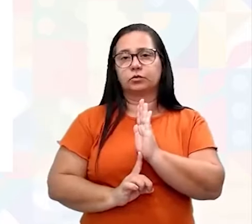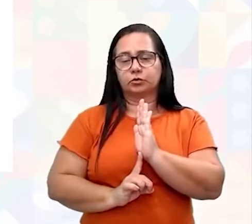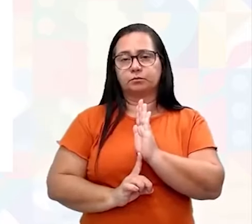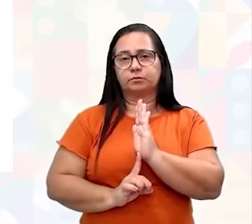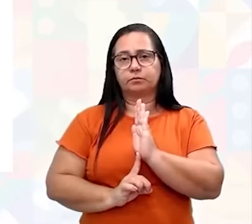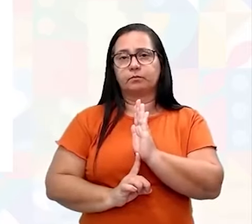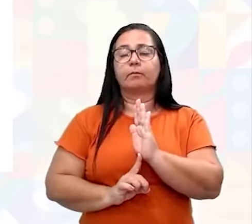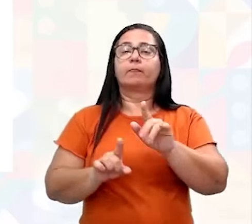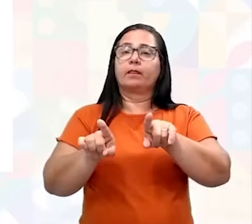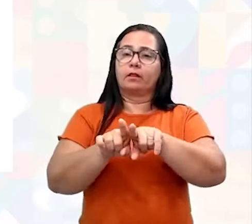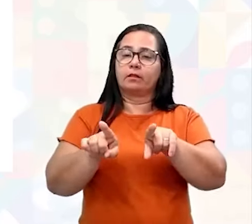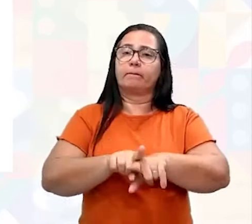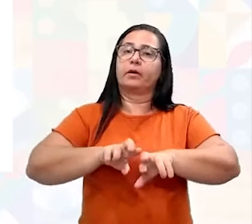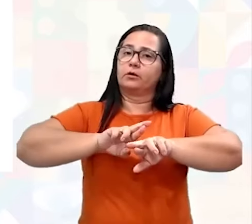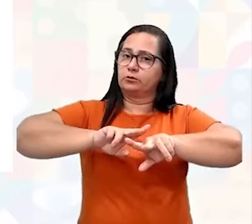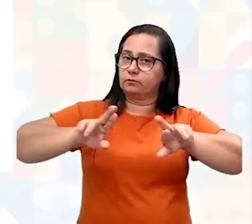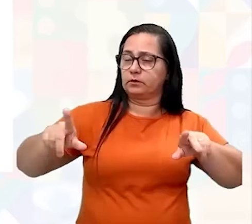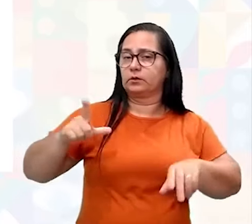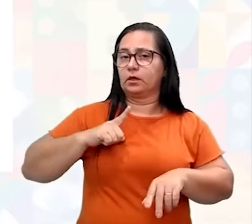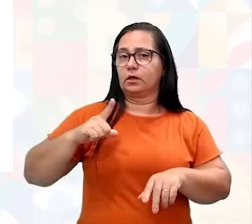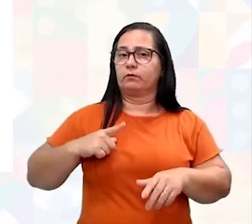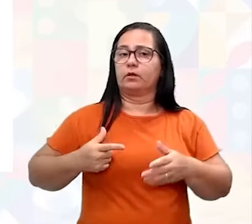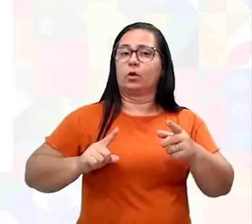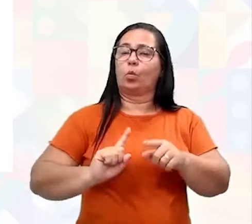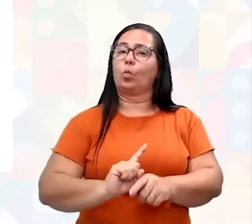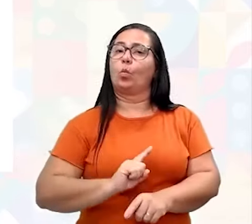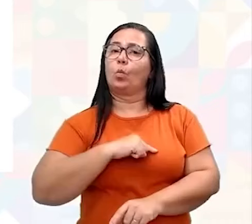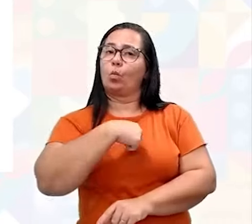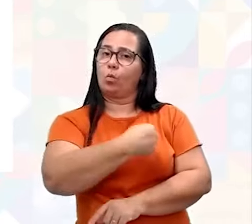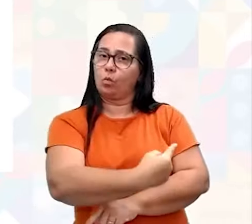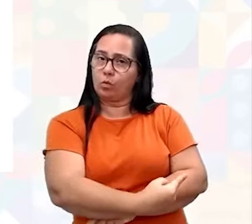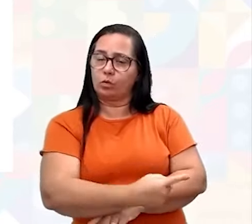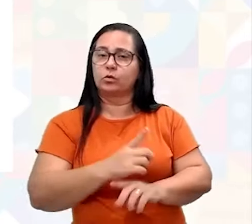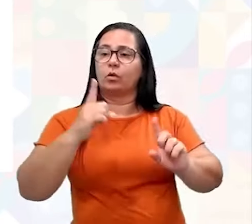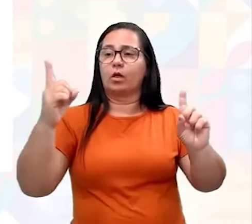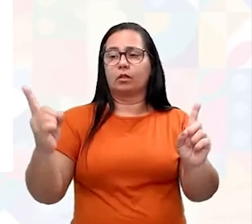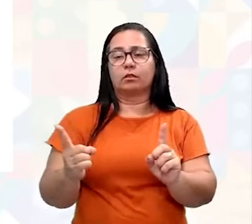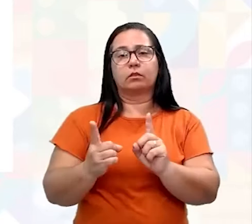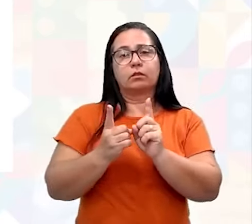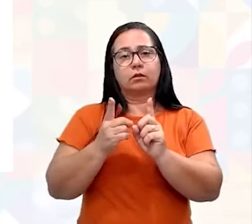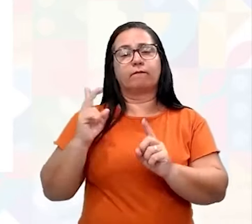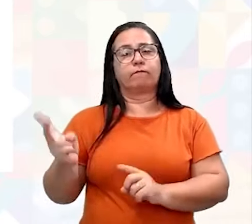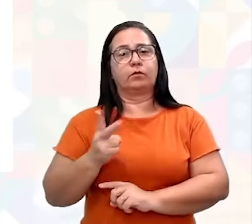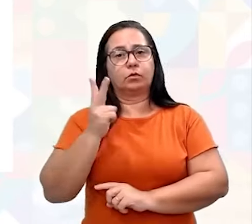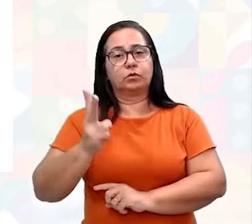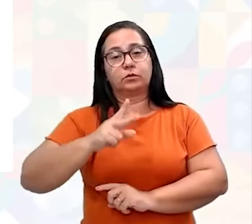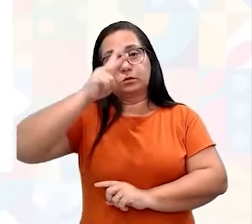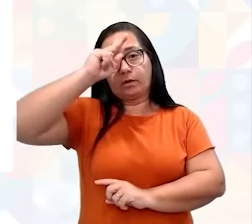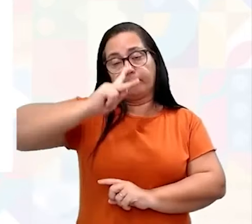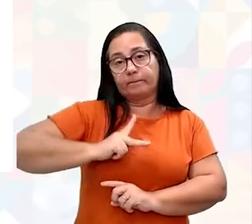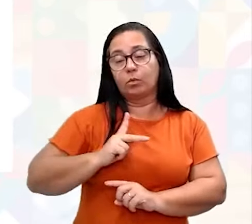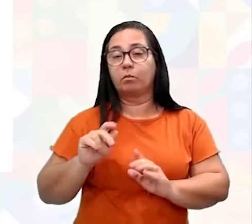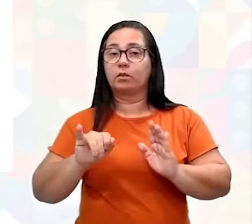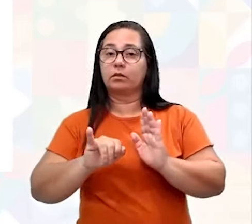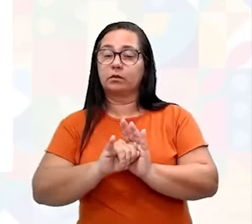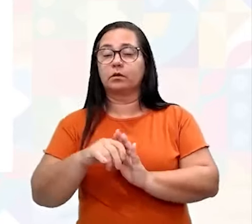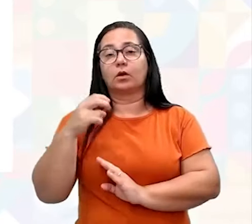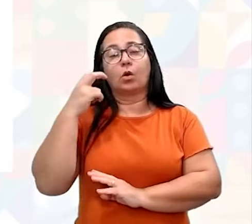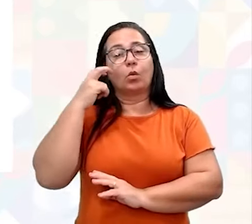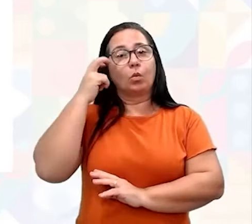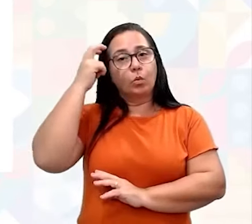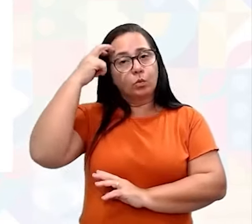as diferenças que vão existir com o outro. Atender e valorizar suas próprias identidades culturais e a